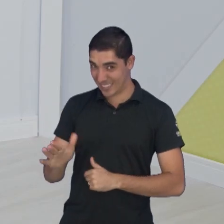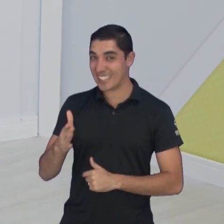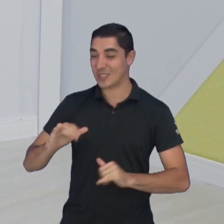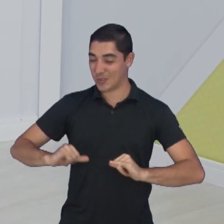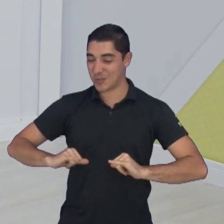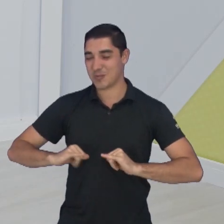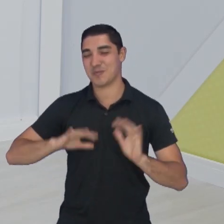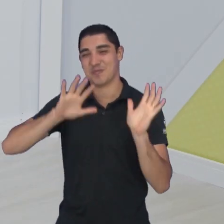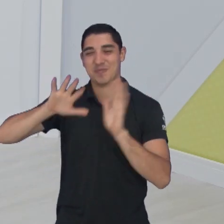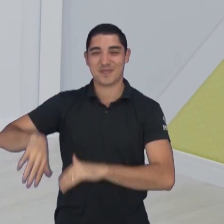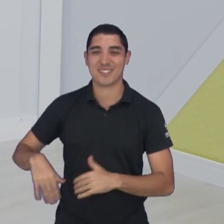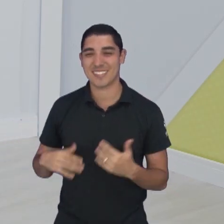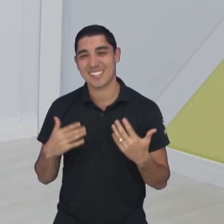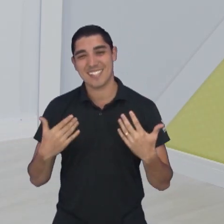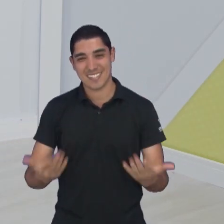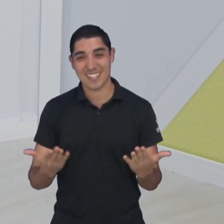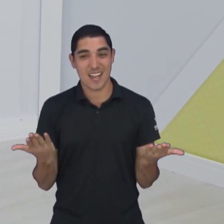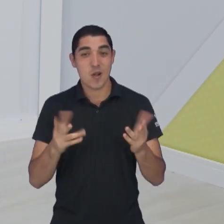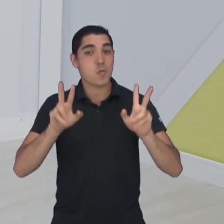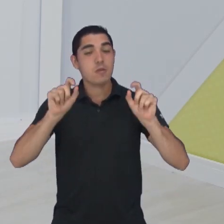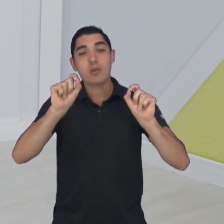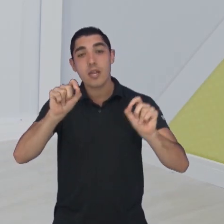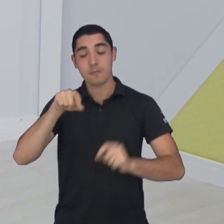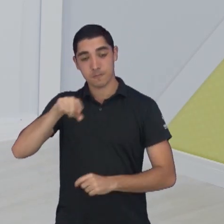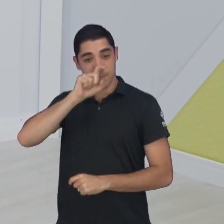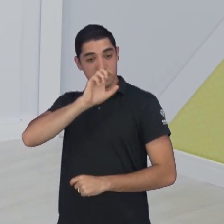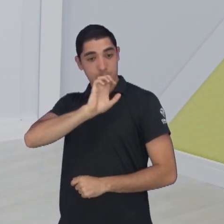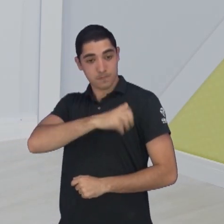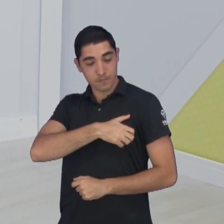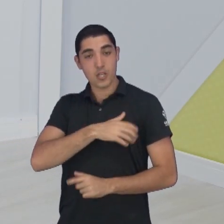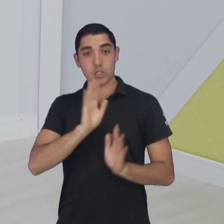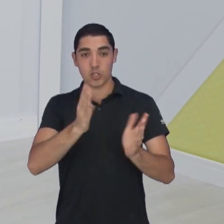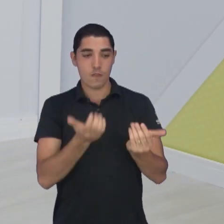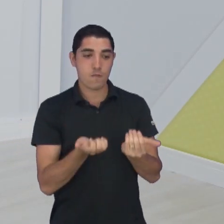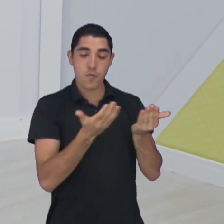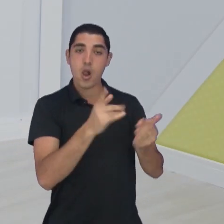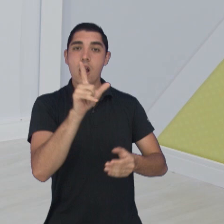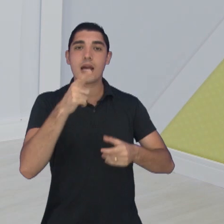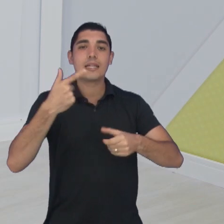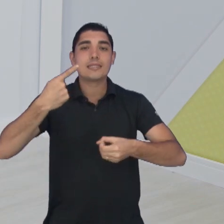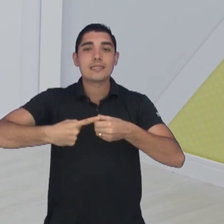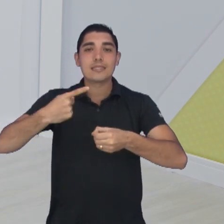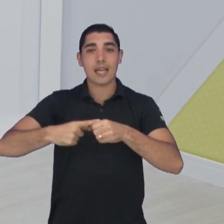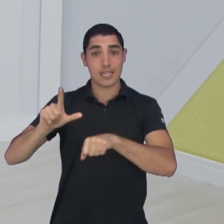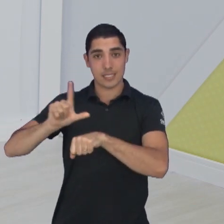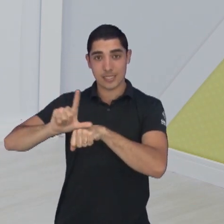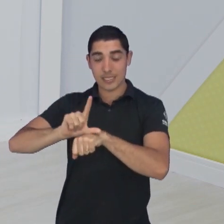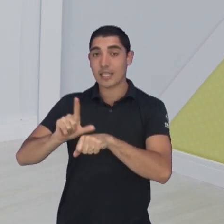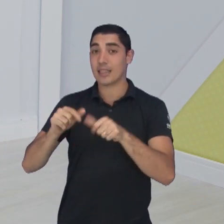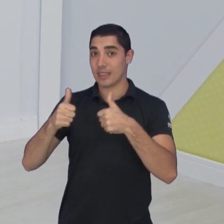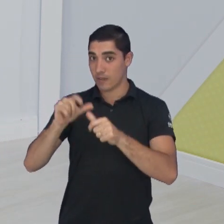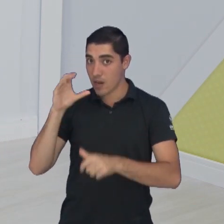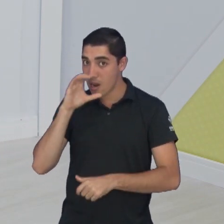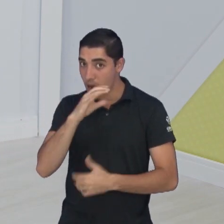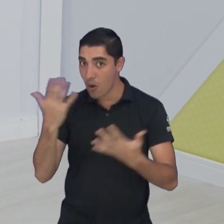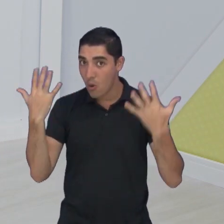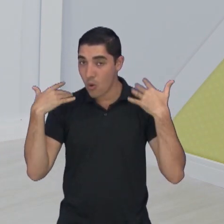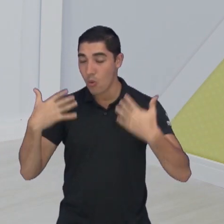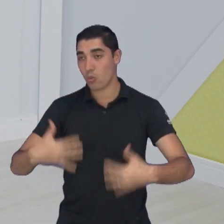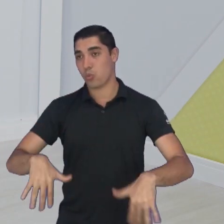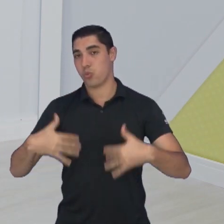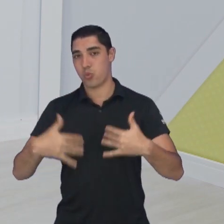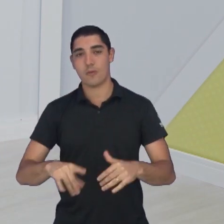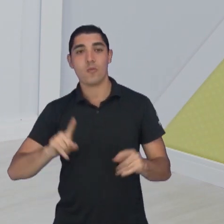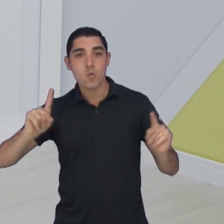A gente começa falando sobre o São José Esporte Clube, que foi até a longínqua cidade de Lins, estava calor lá em Lins, para enfrentar o